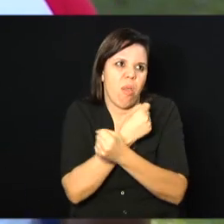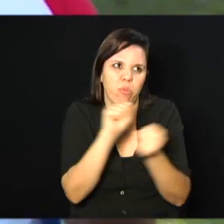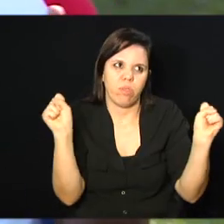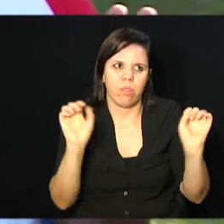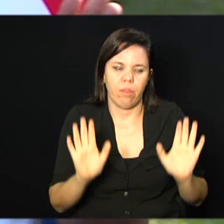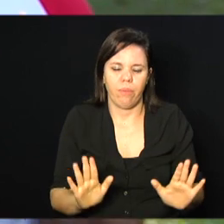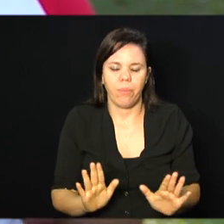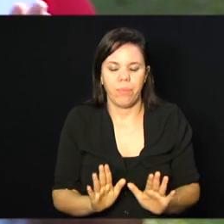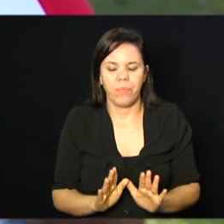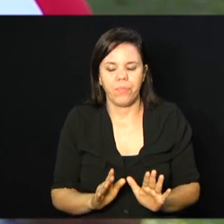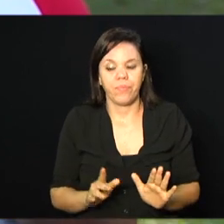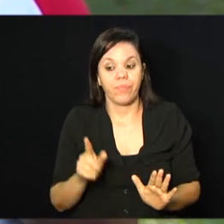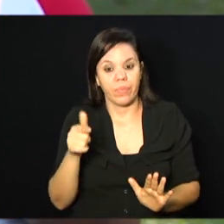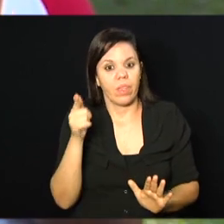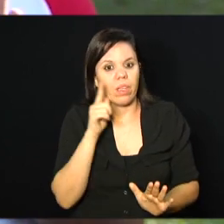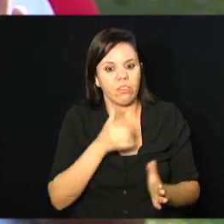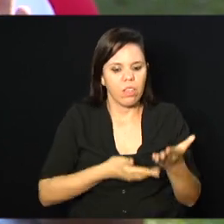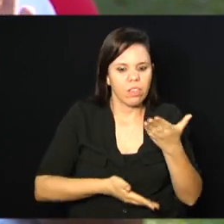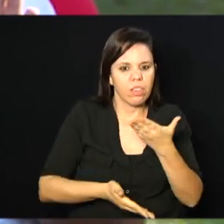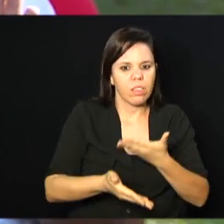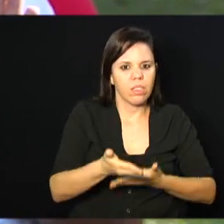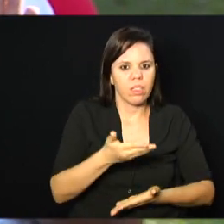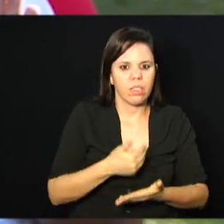Então, ali é um ganha-ganha.